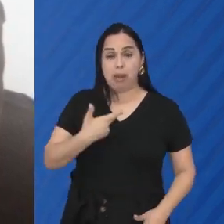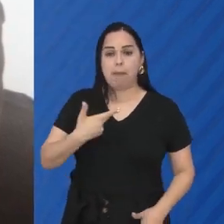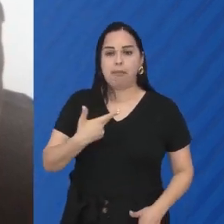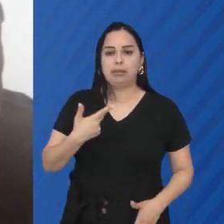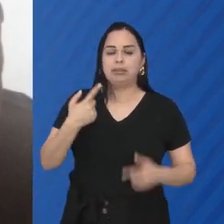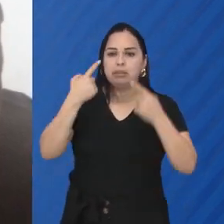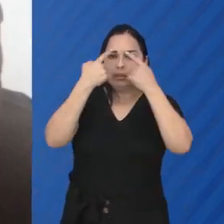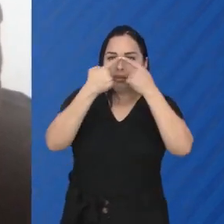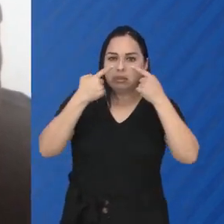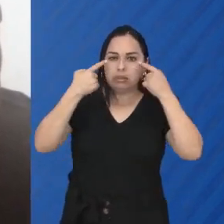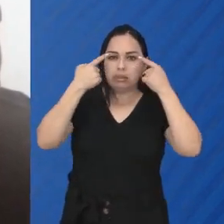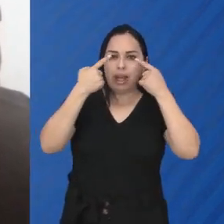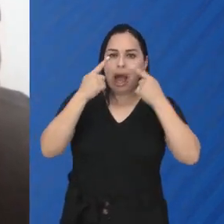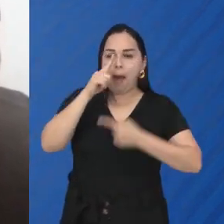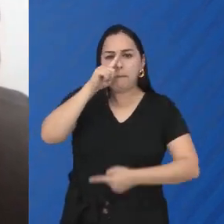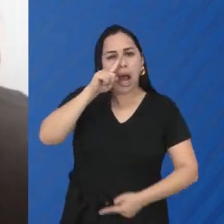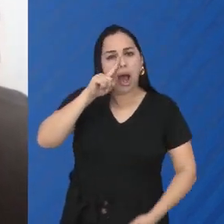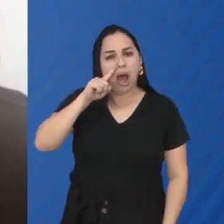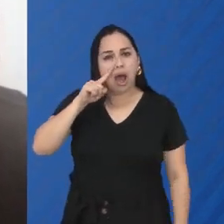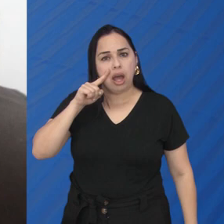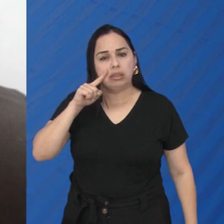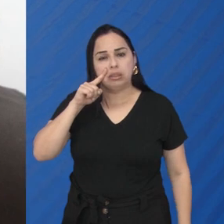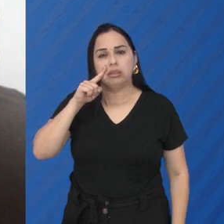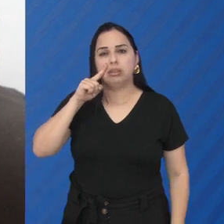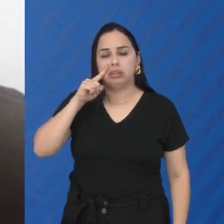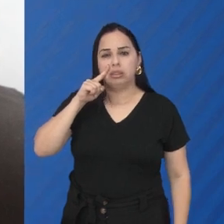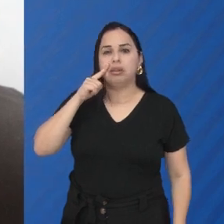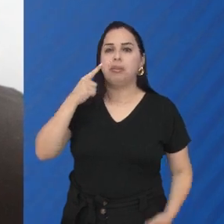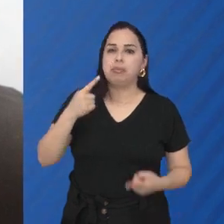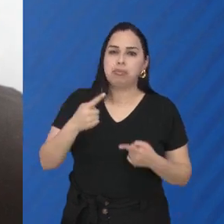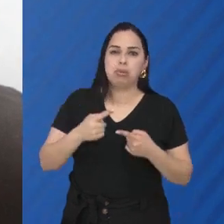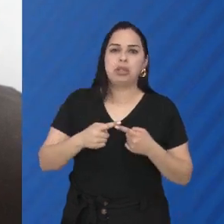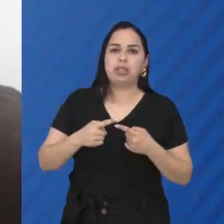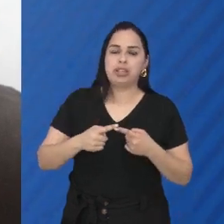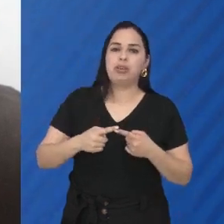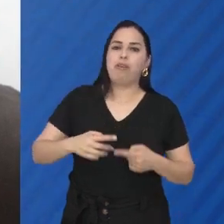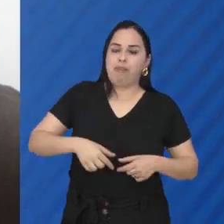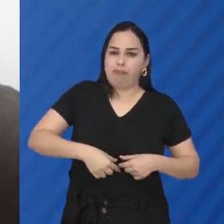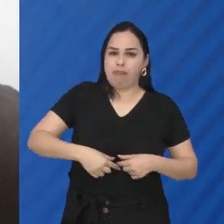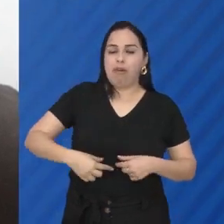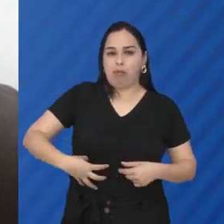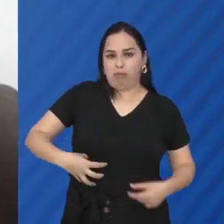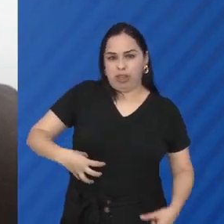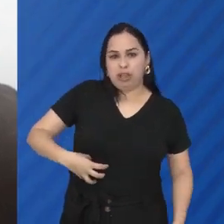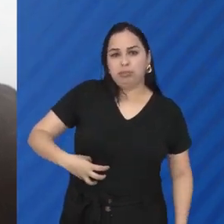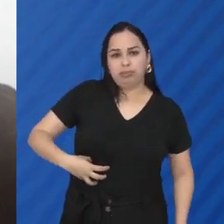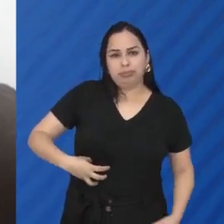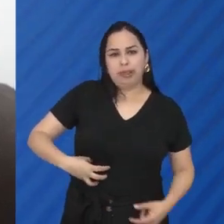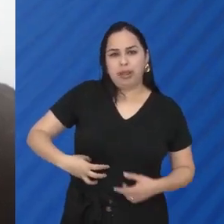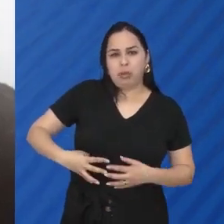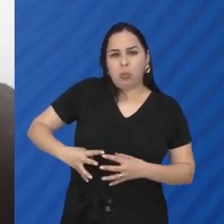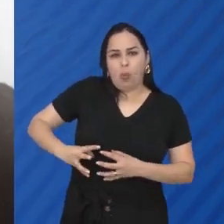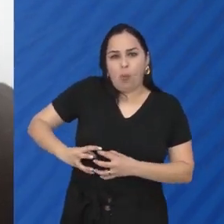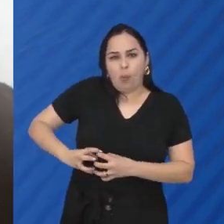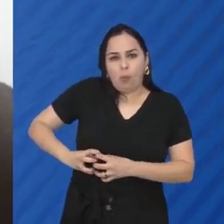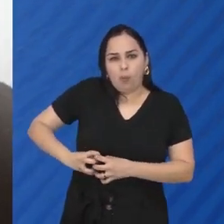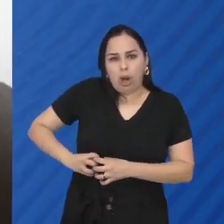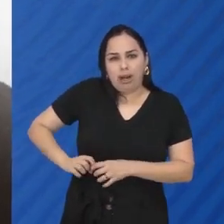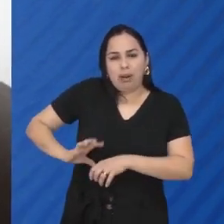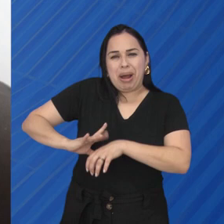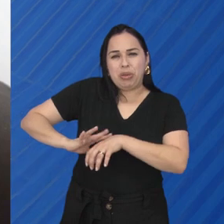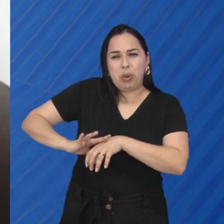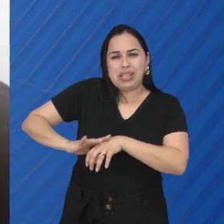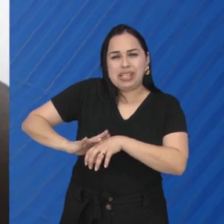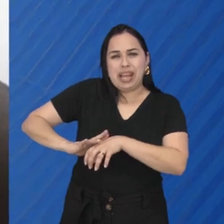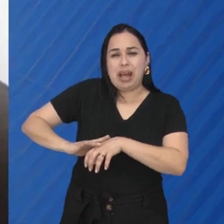mostra os olhos completamente amarelados. Consequência da perda de função do fígado, provocada por uma doença